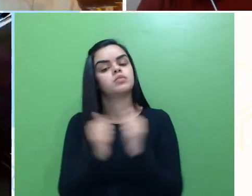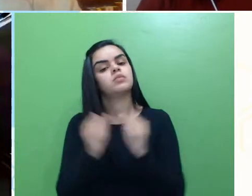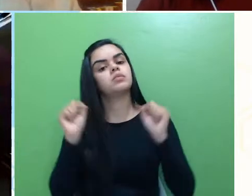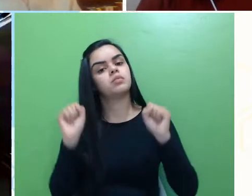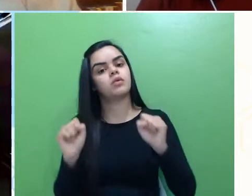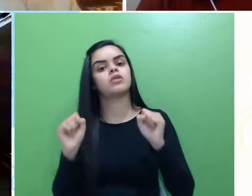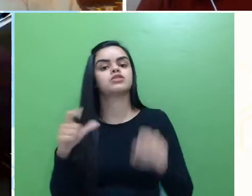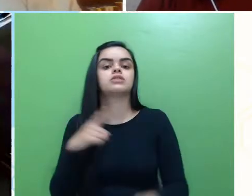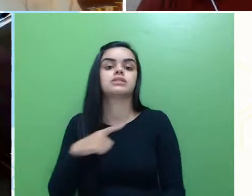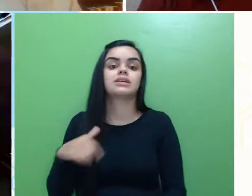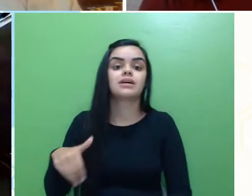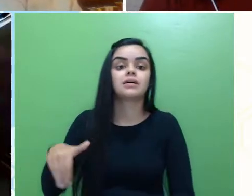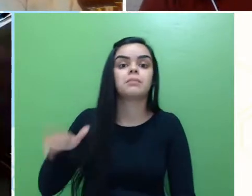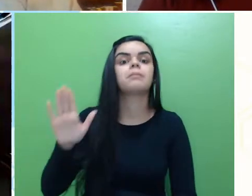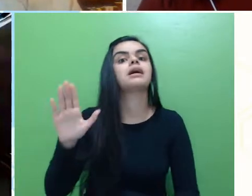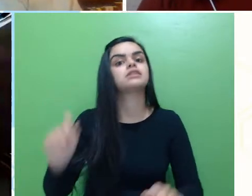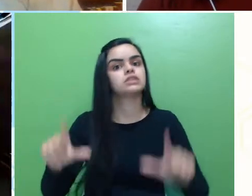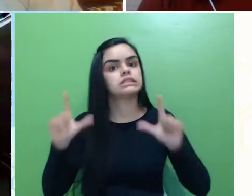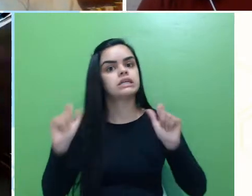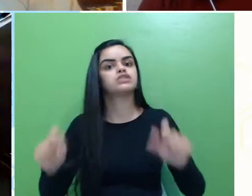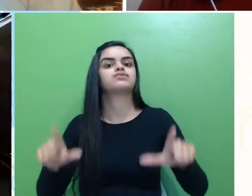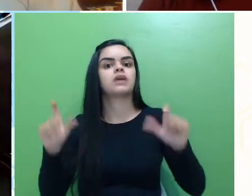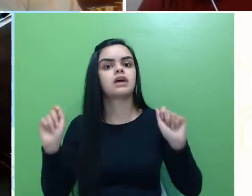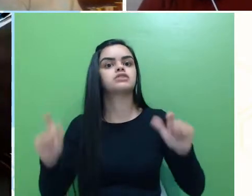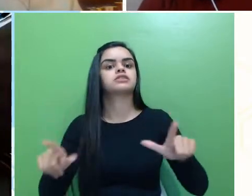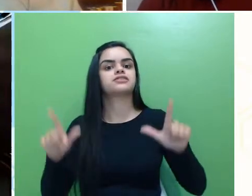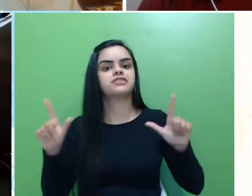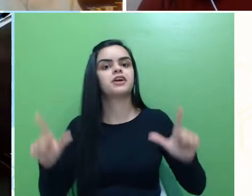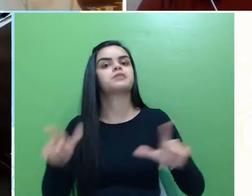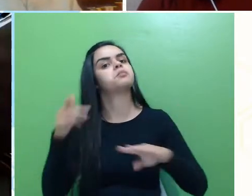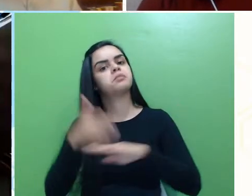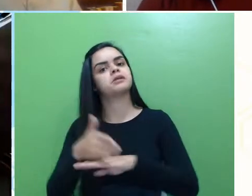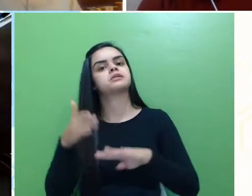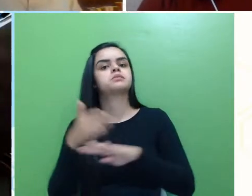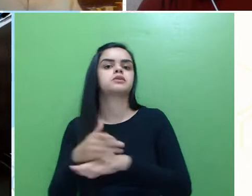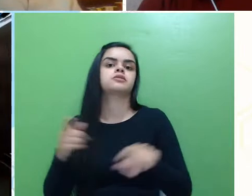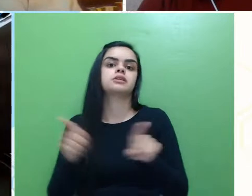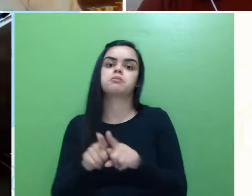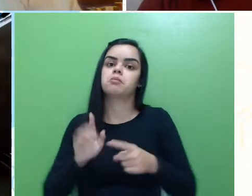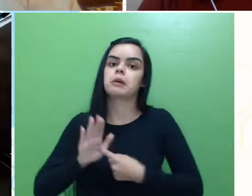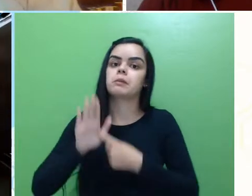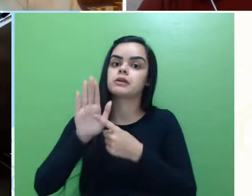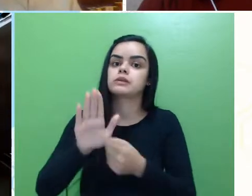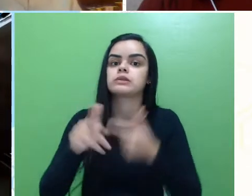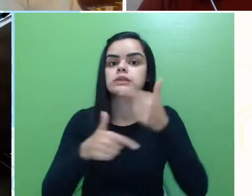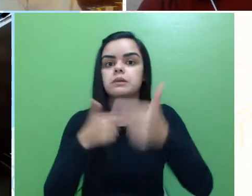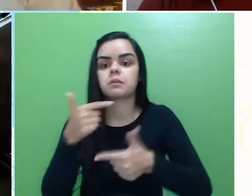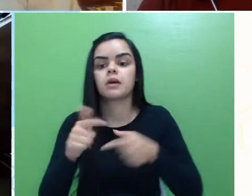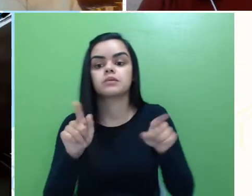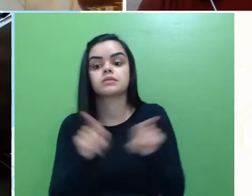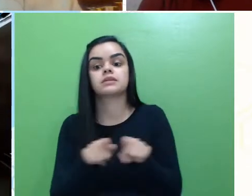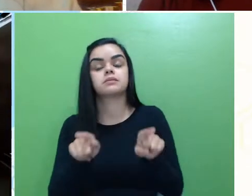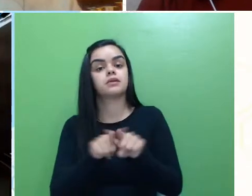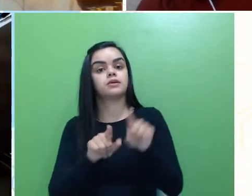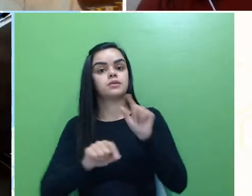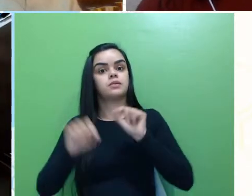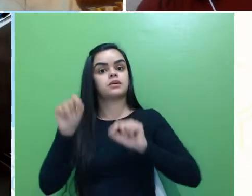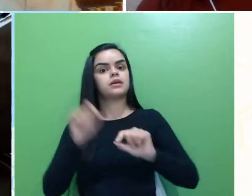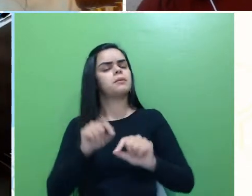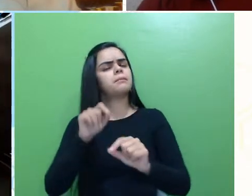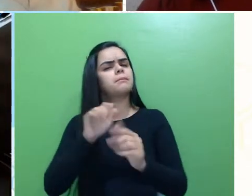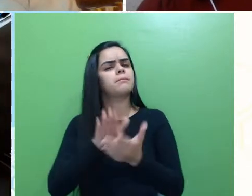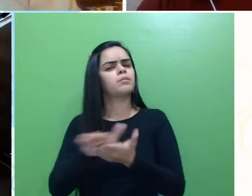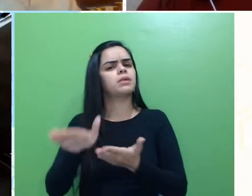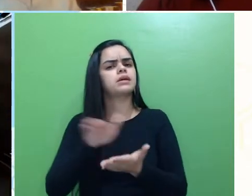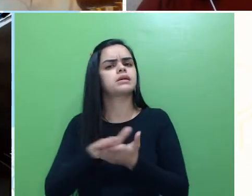mais certificados, né, o certificado de participação, de apresentação de trabalho, e depois, com a publicação